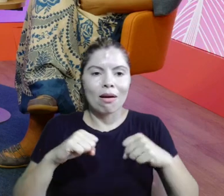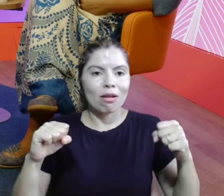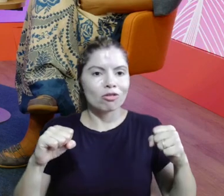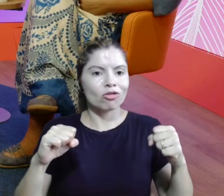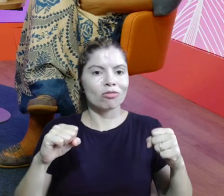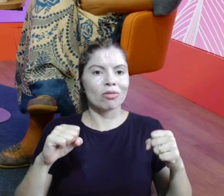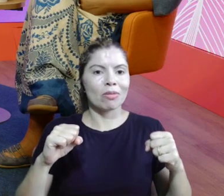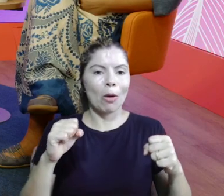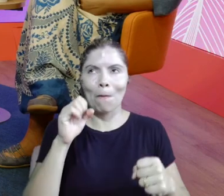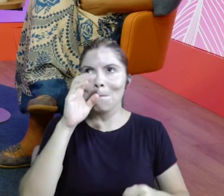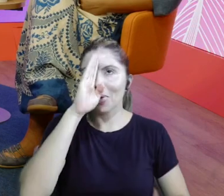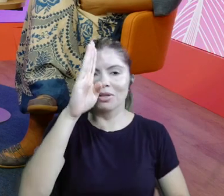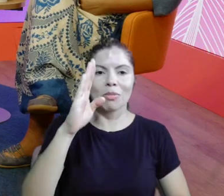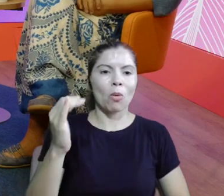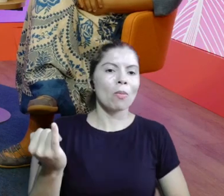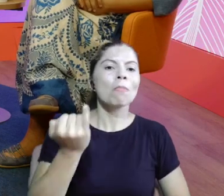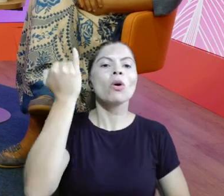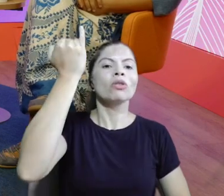que você fala,